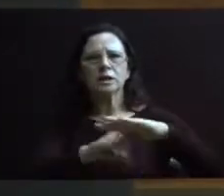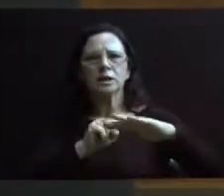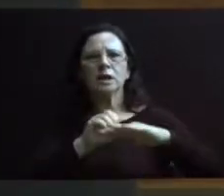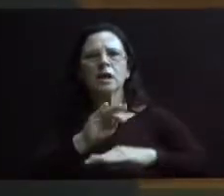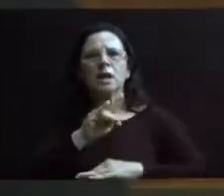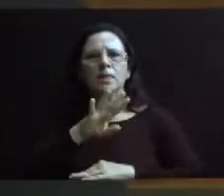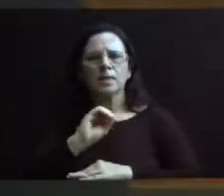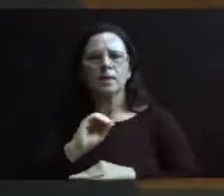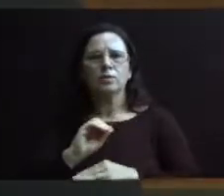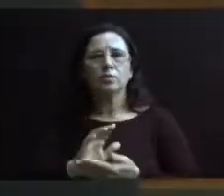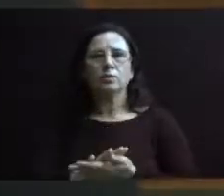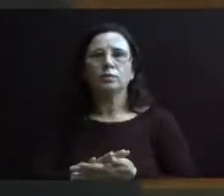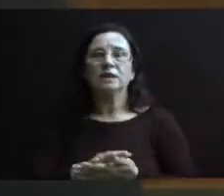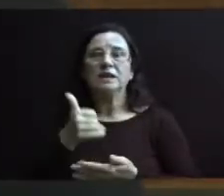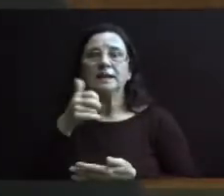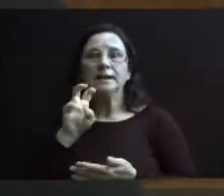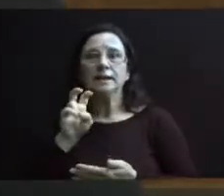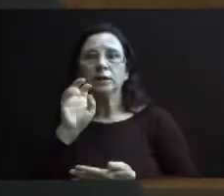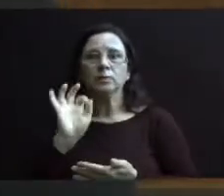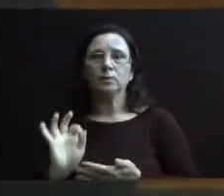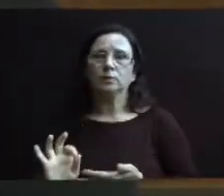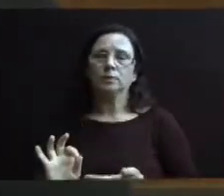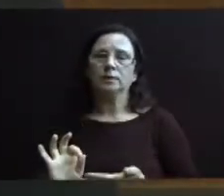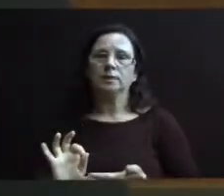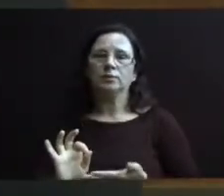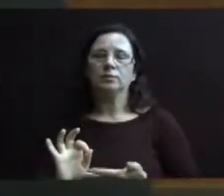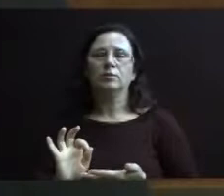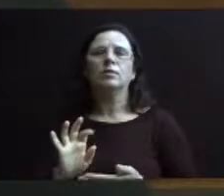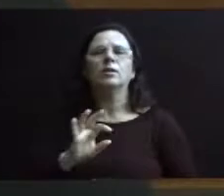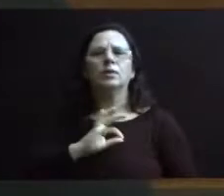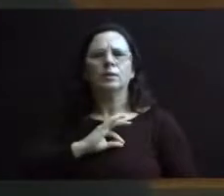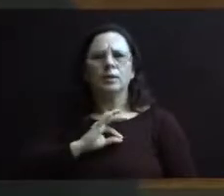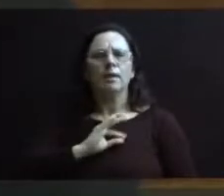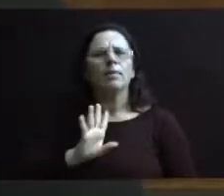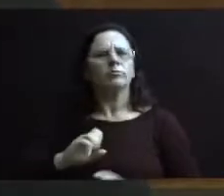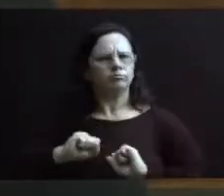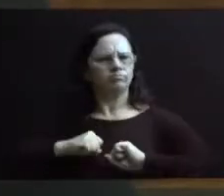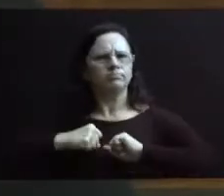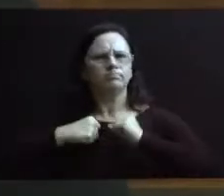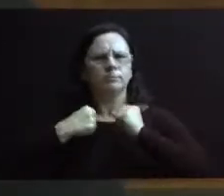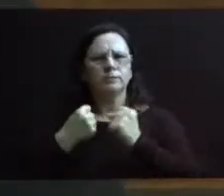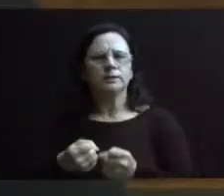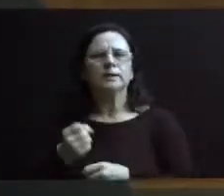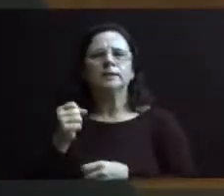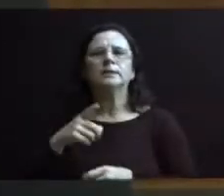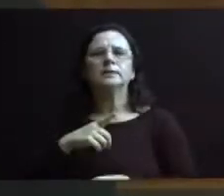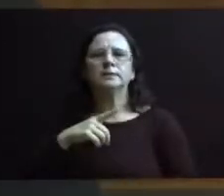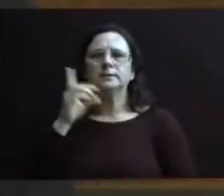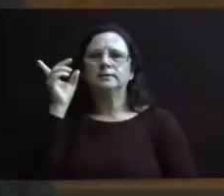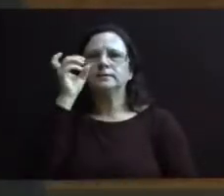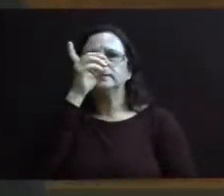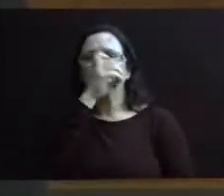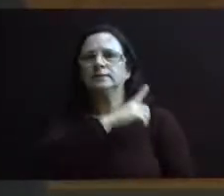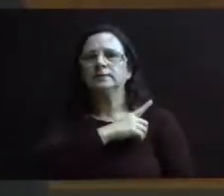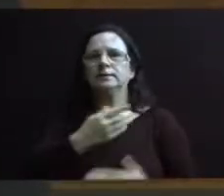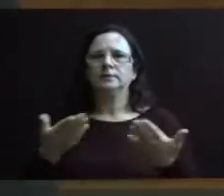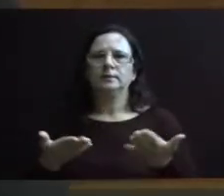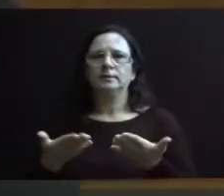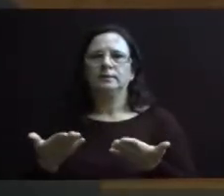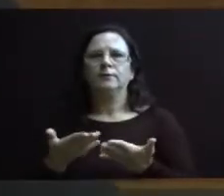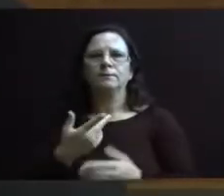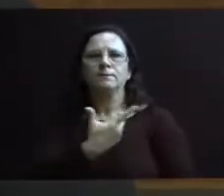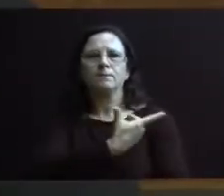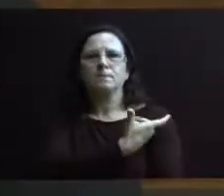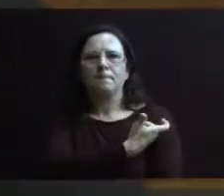constitucional é 15%. Ou seja, o município tem se empenhado, temos muitas dificuldades. Hoje, nós temos a questão de